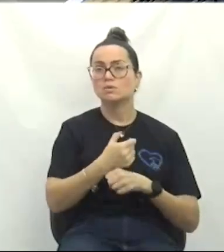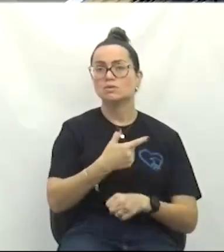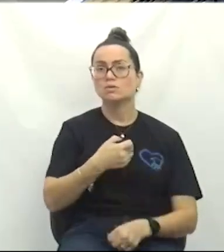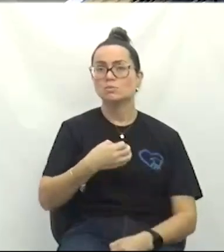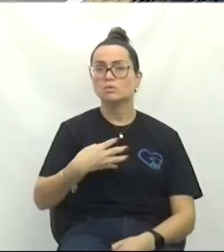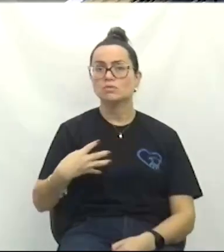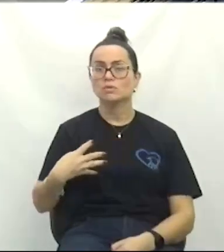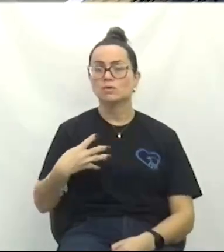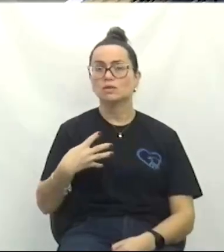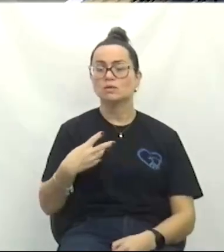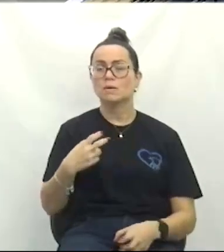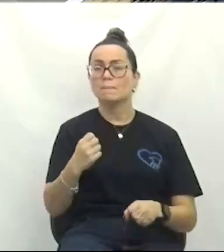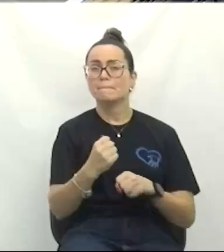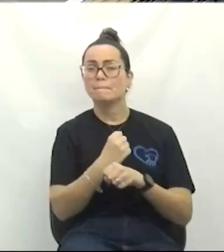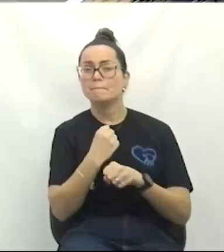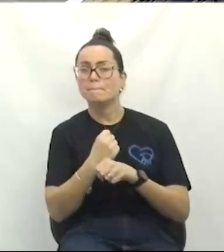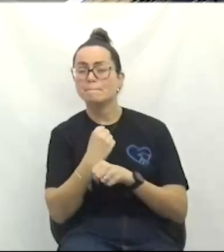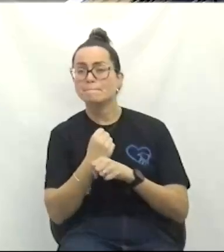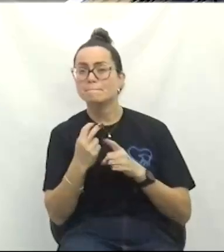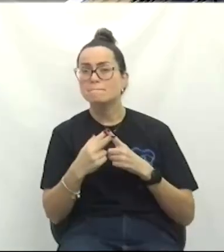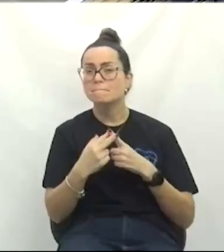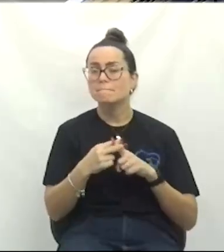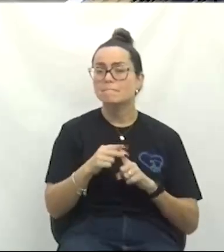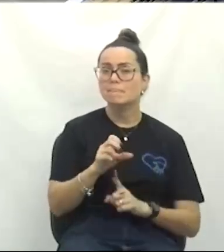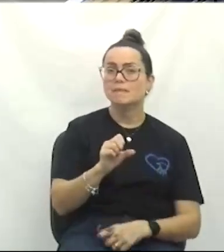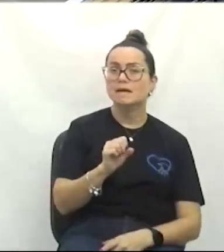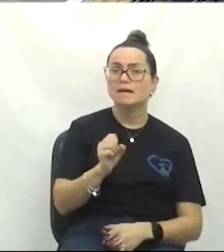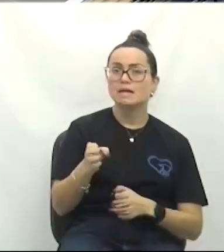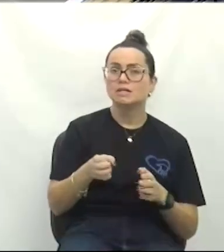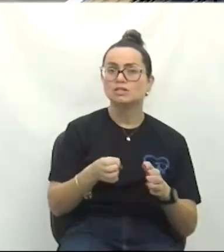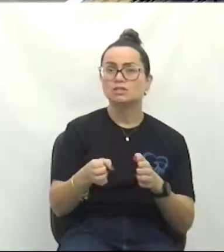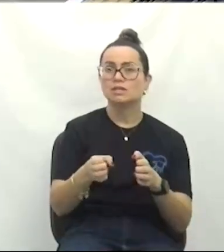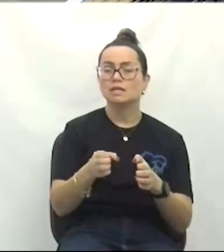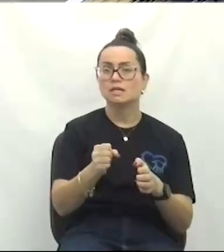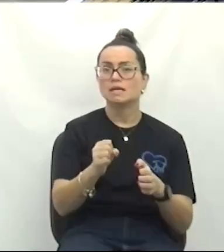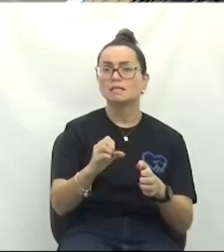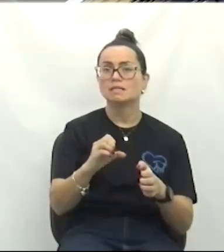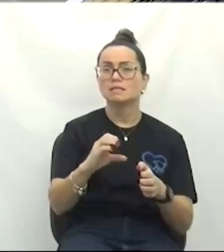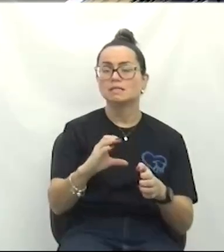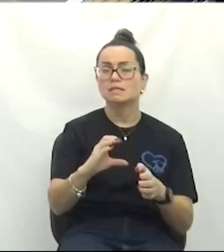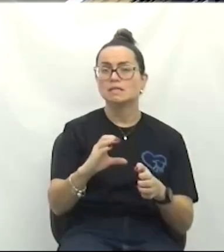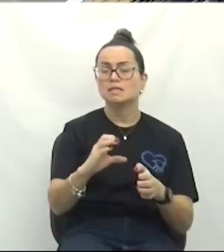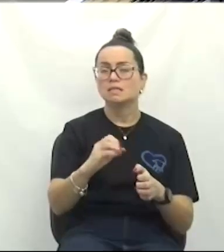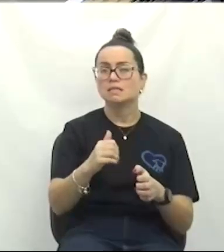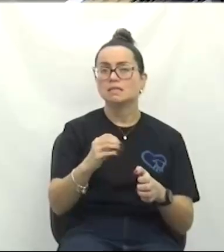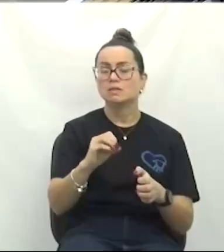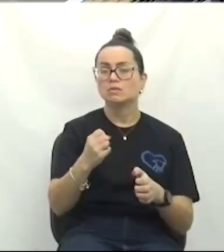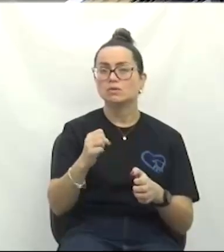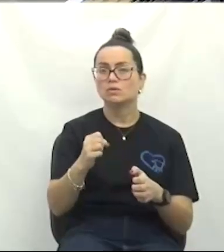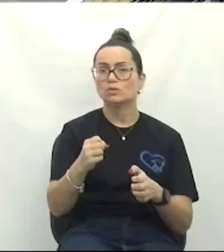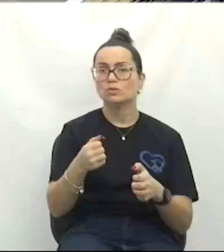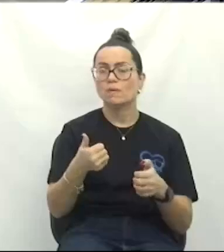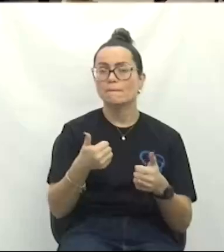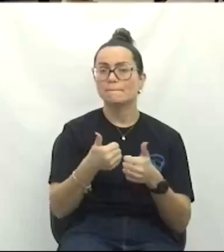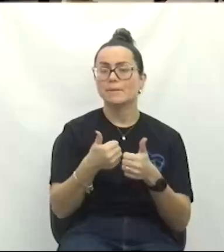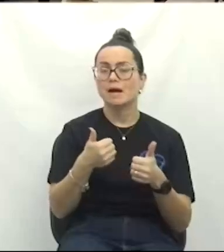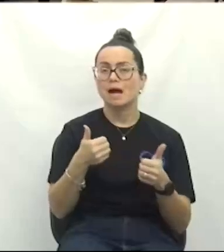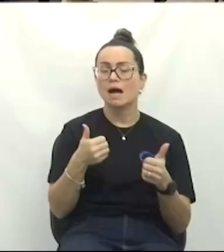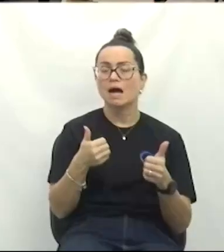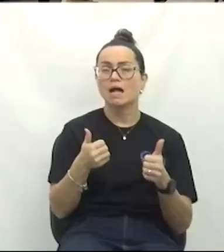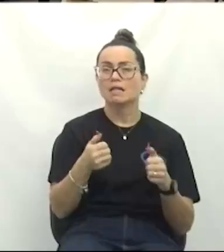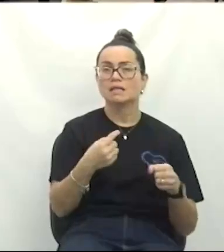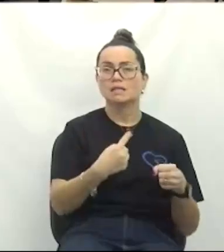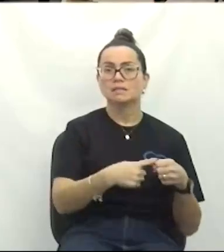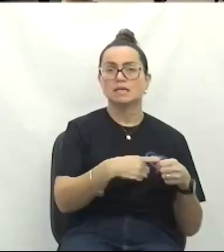revitalização da SC-108, no trecho Criciúma Uruçanga? O requerimento